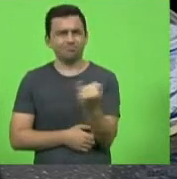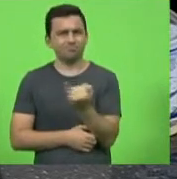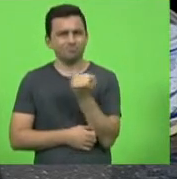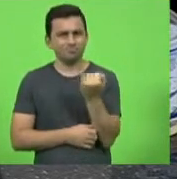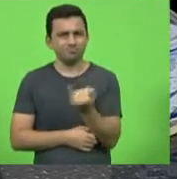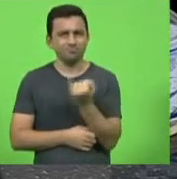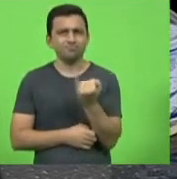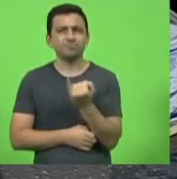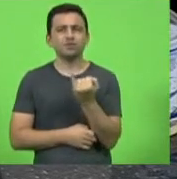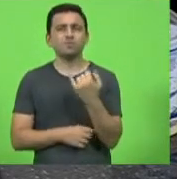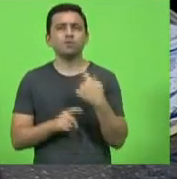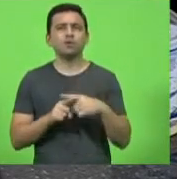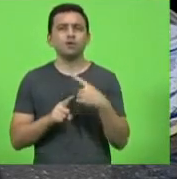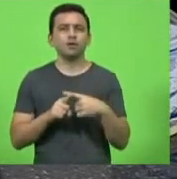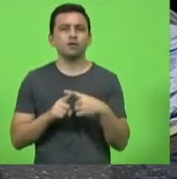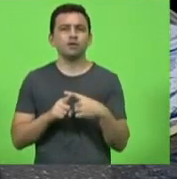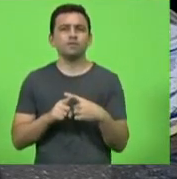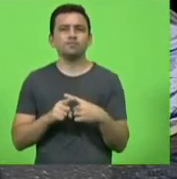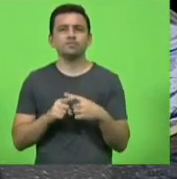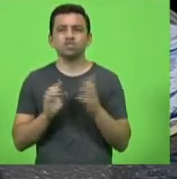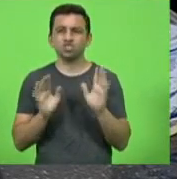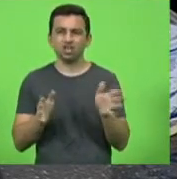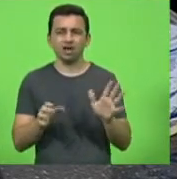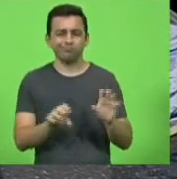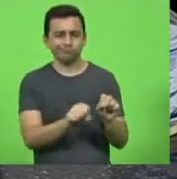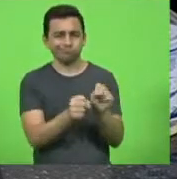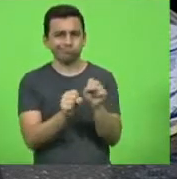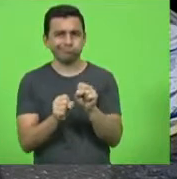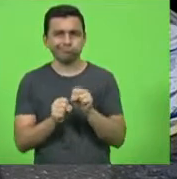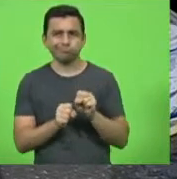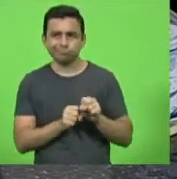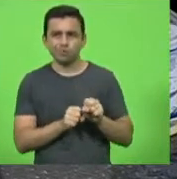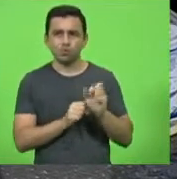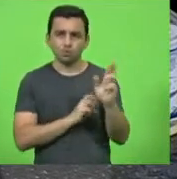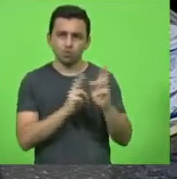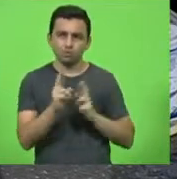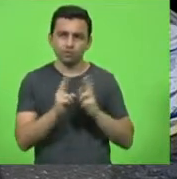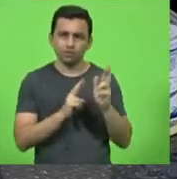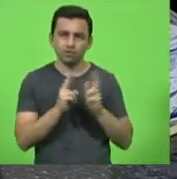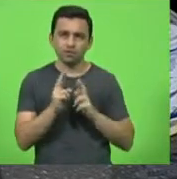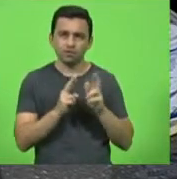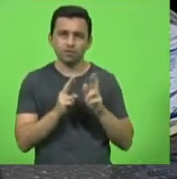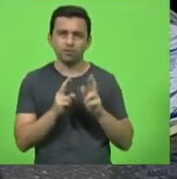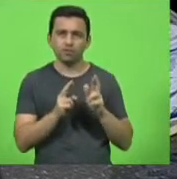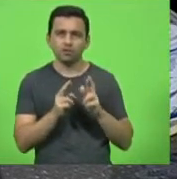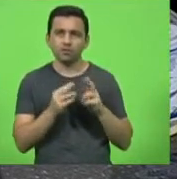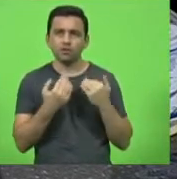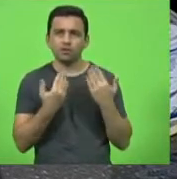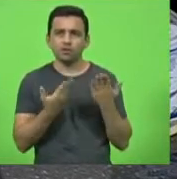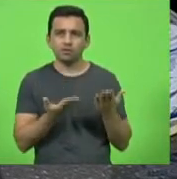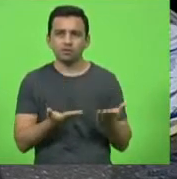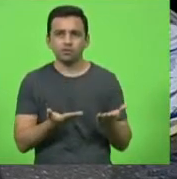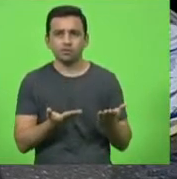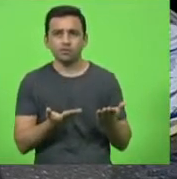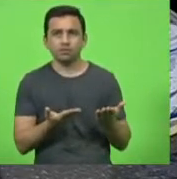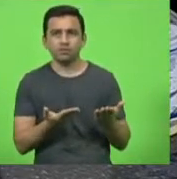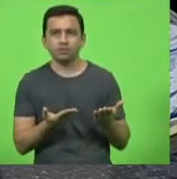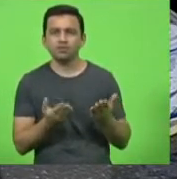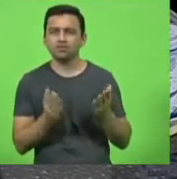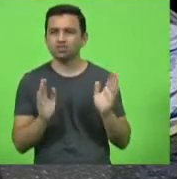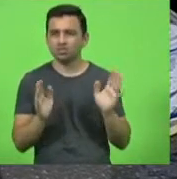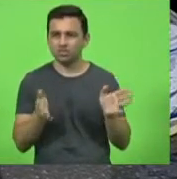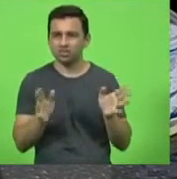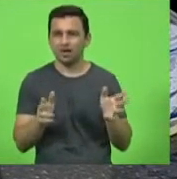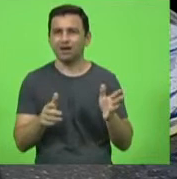porque já a danificada rodovia pedia socorro